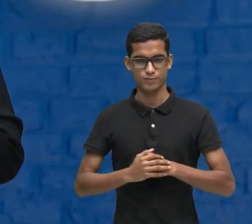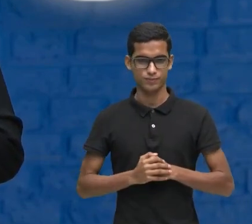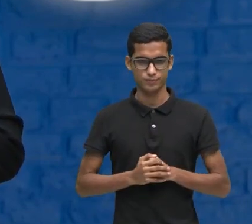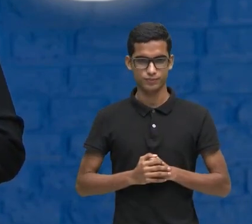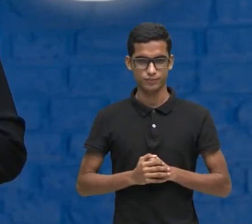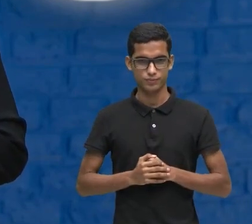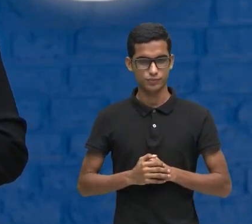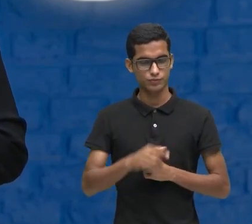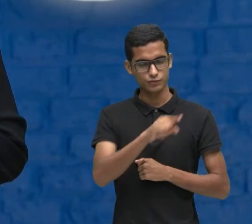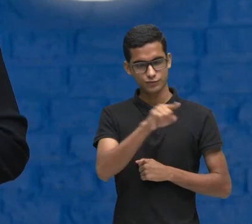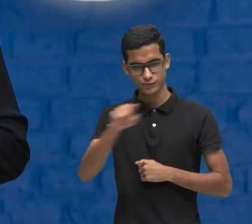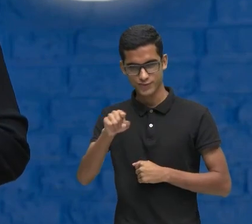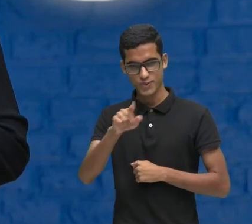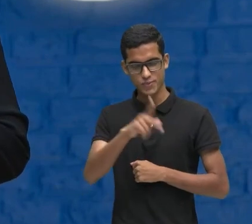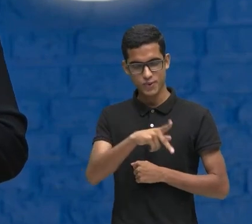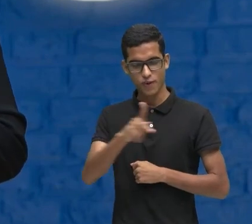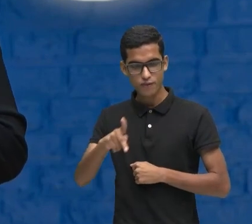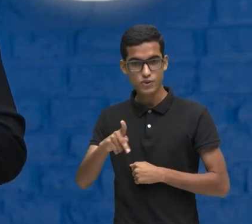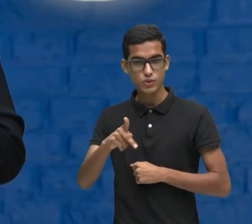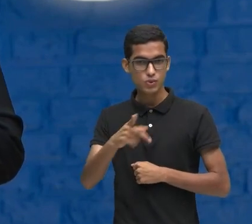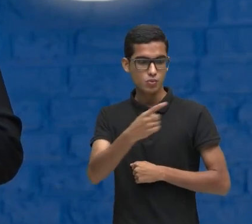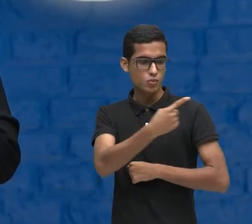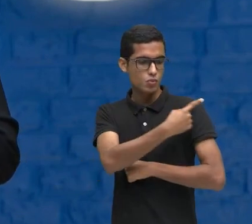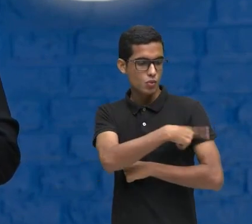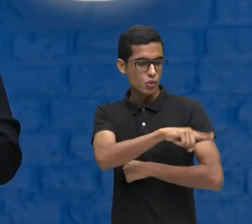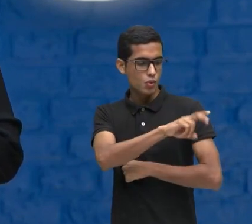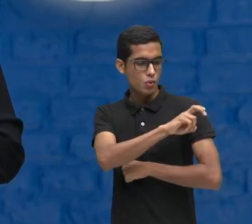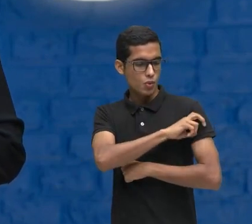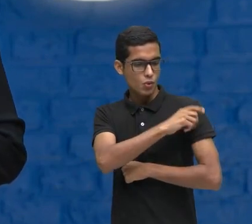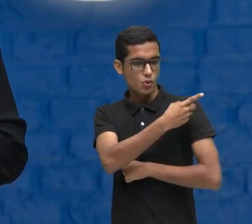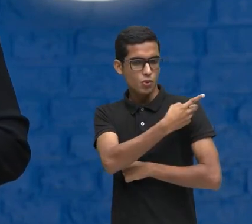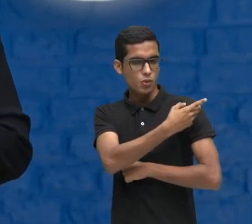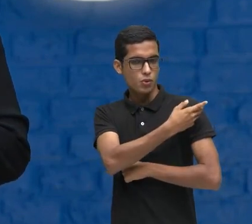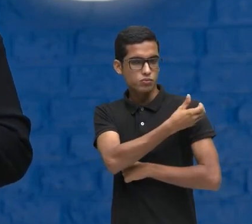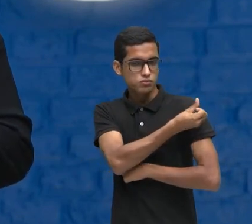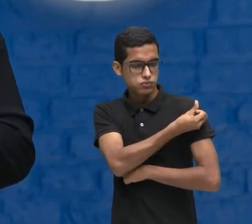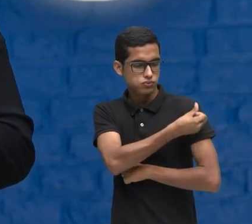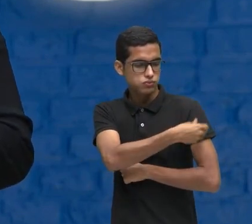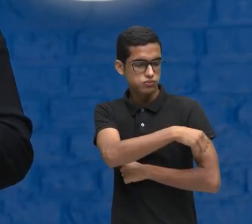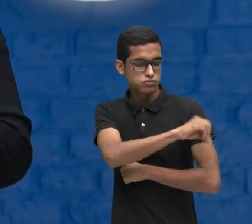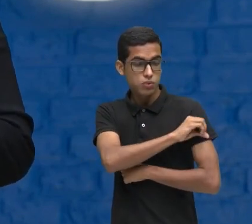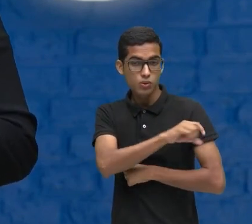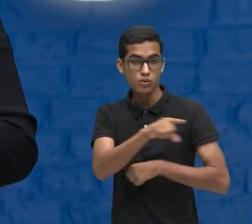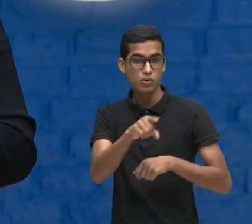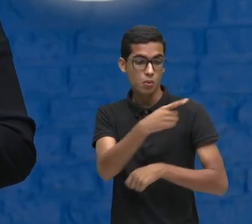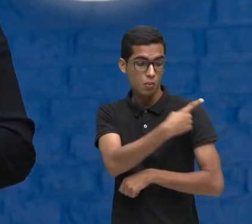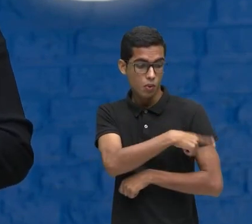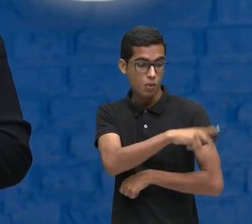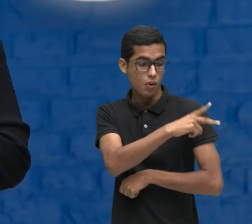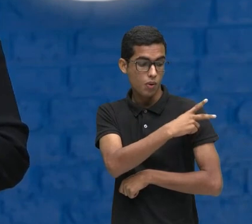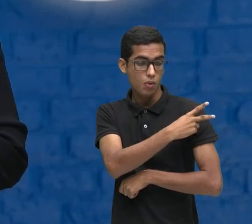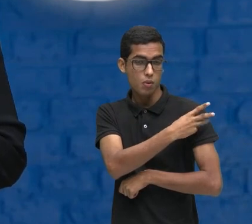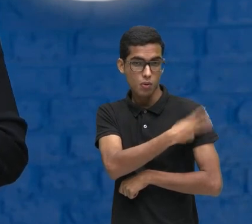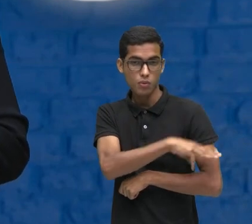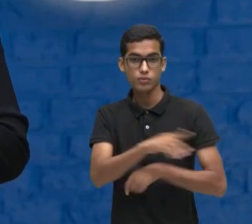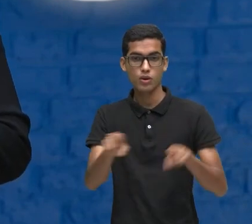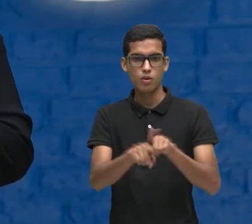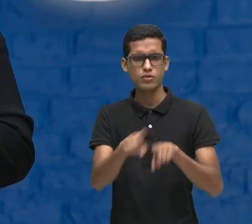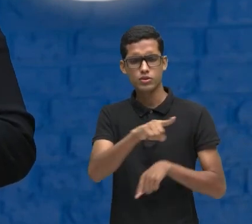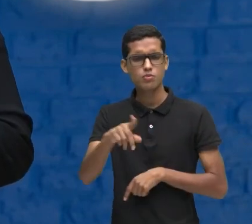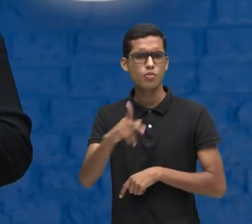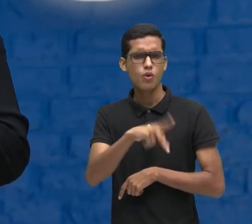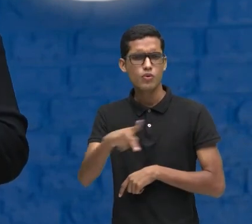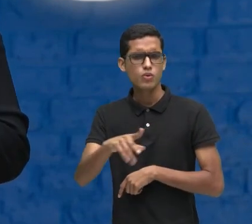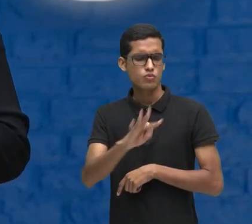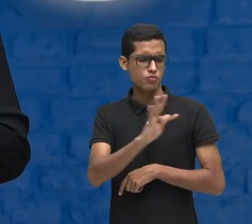professor do ensino fundamental A você professor do ensino médio A você professor do ensino tecnológico A